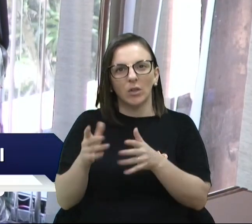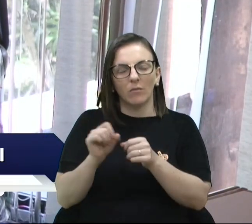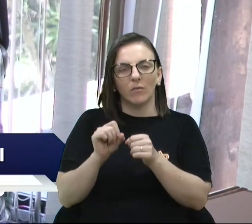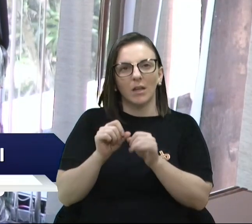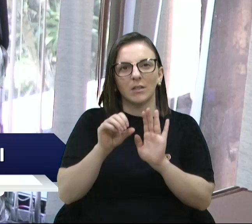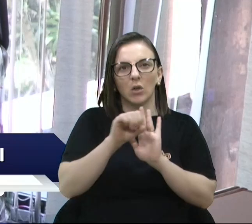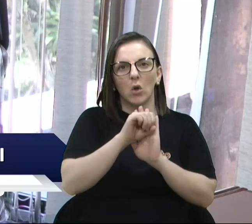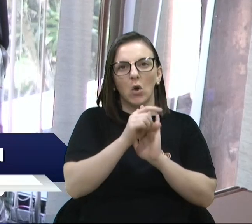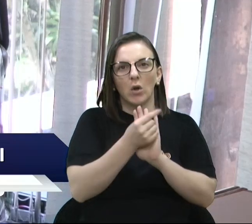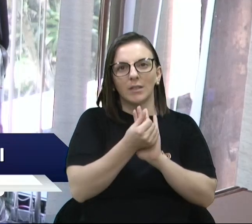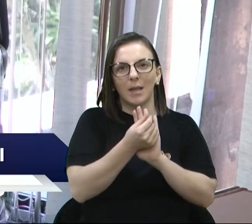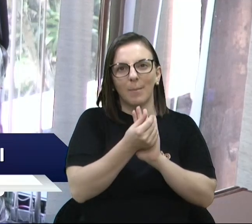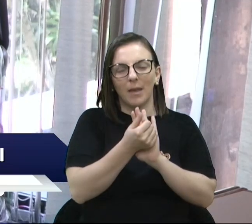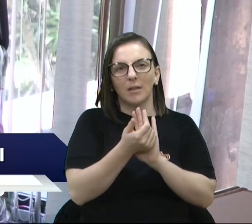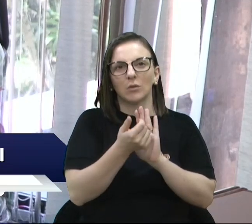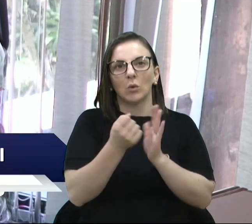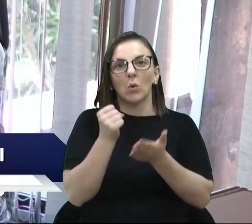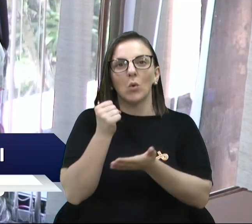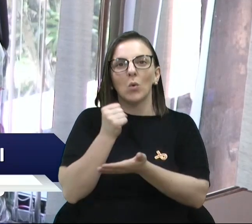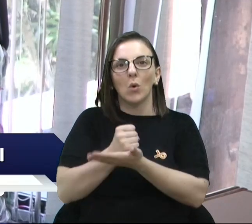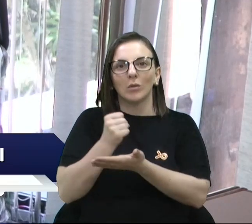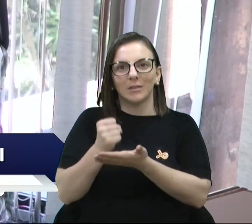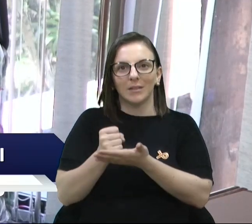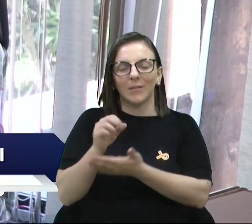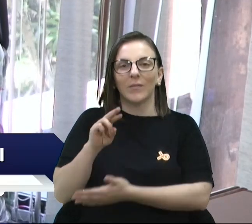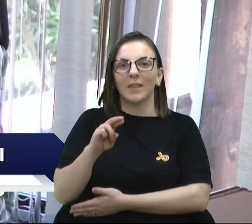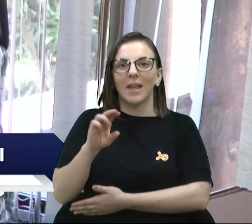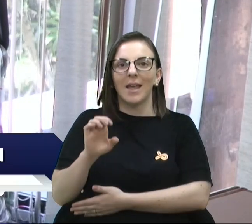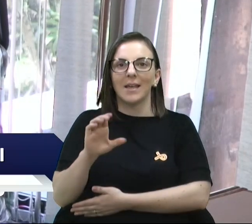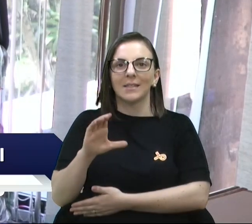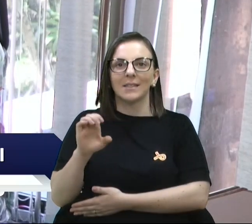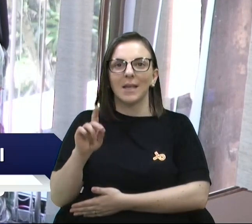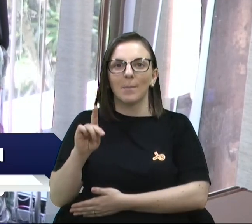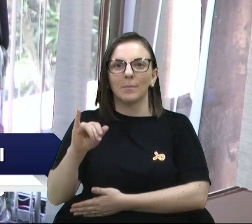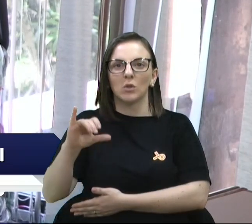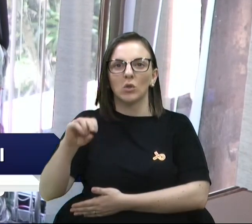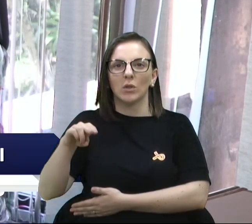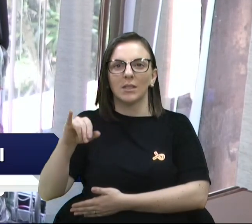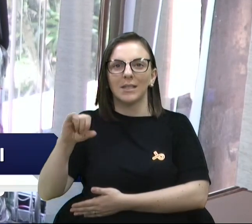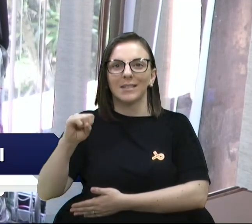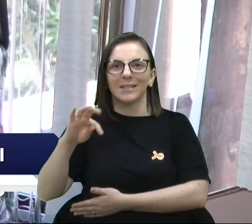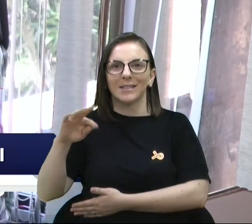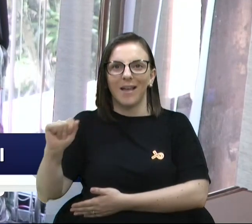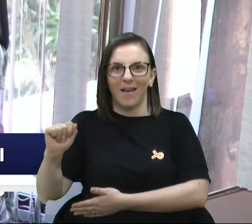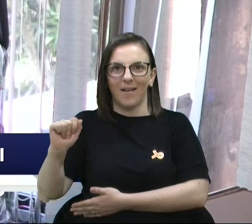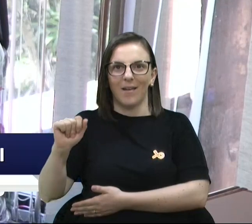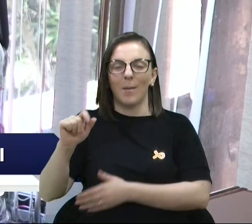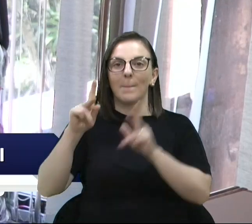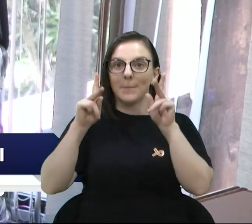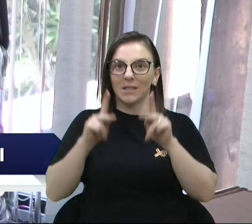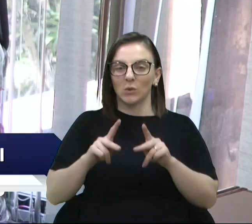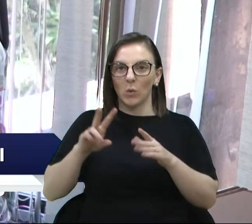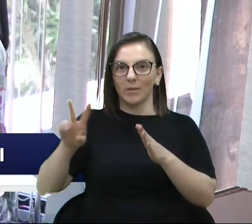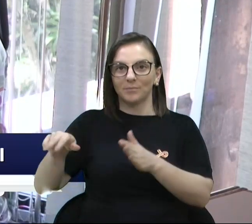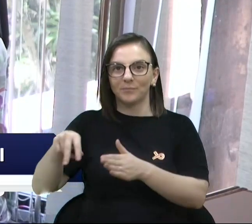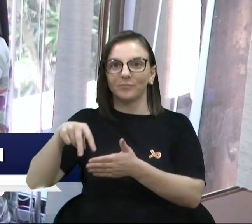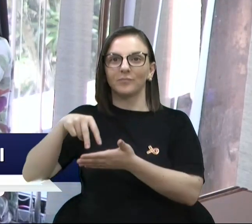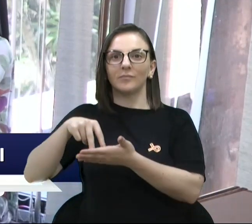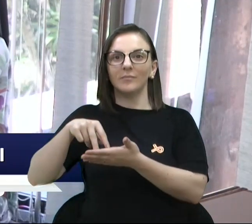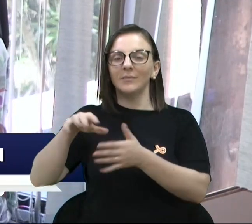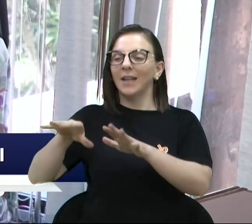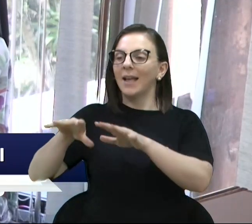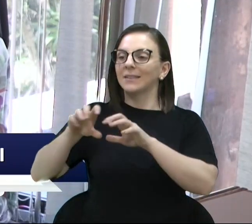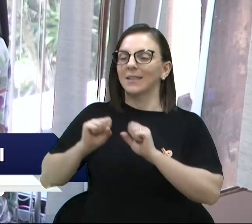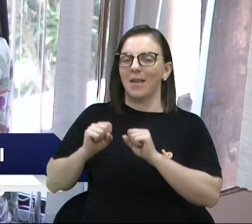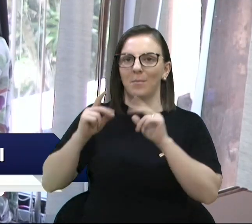contratação de recepcionistas para as unidades básicas de saúde. Então, para aquela pessoa que vai ficar na recepção, porque hoje, quem faz